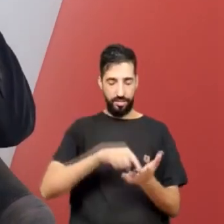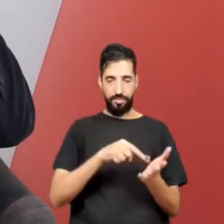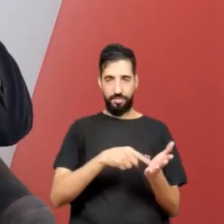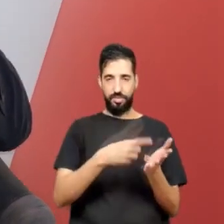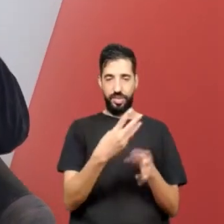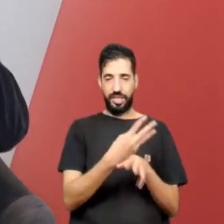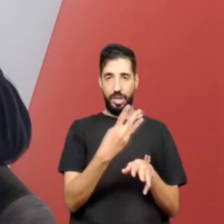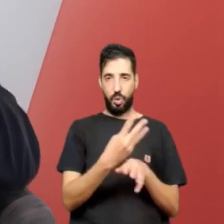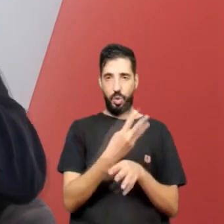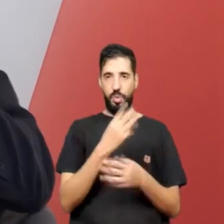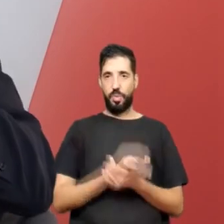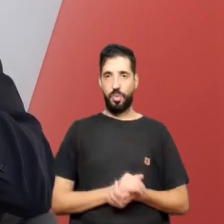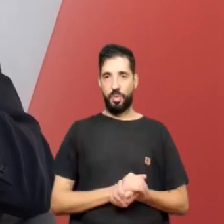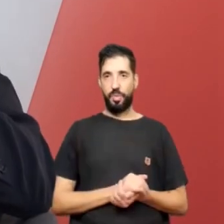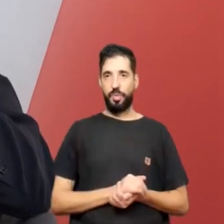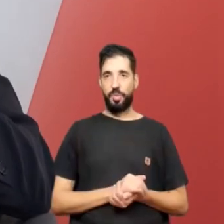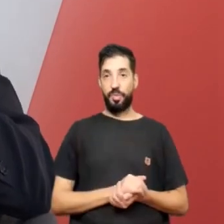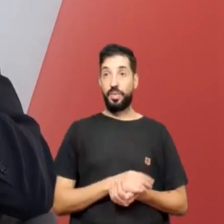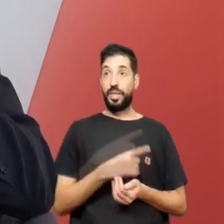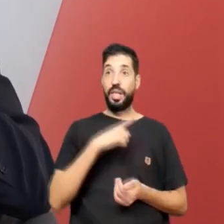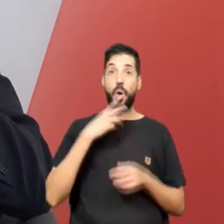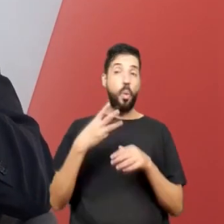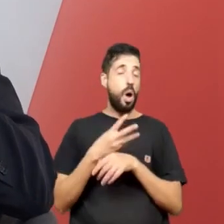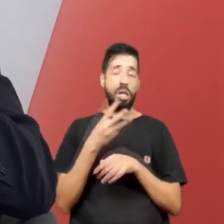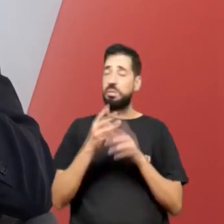Então, eu tenho um WhatsApp à disposição.